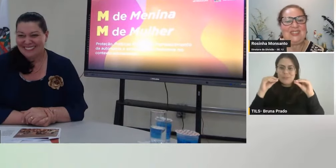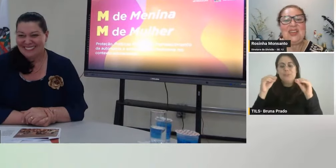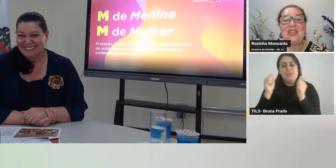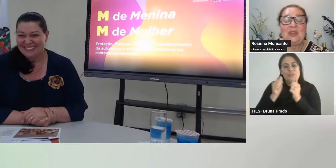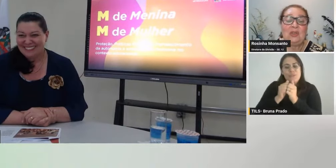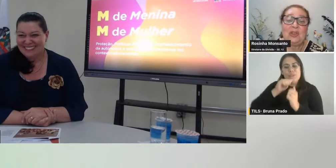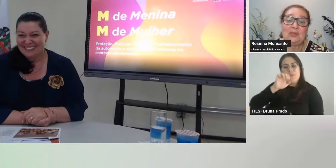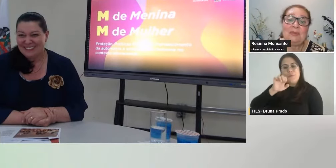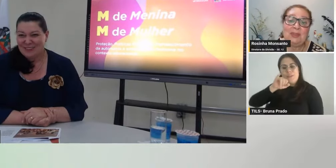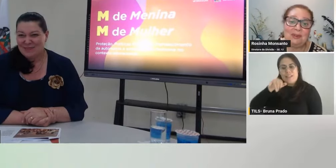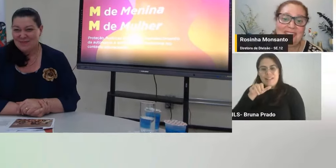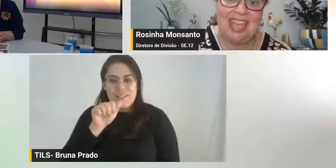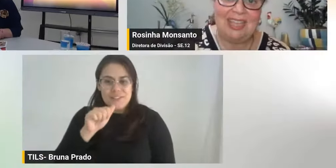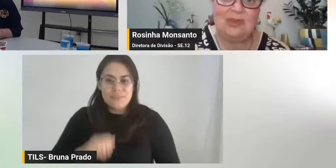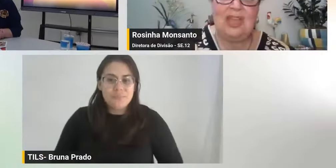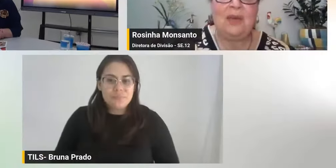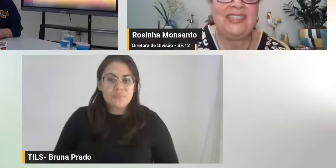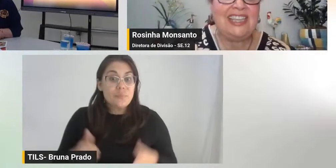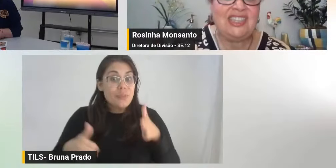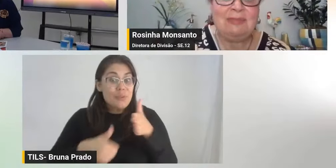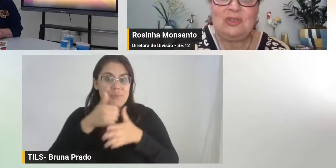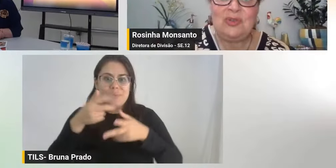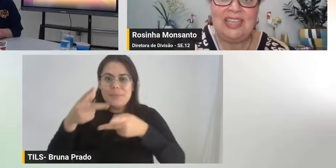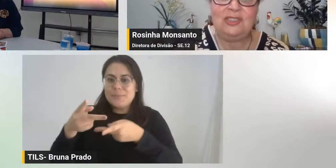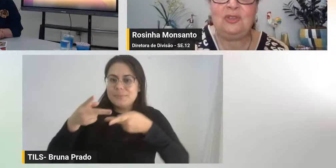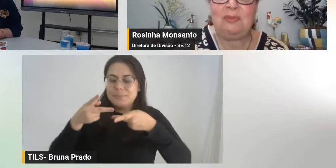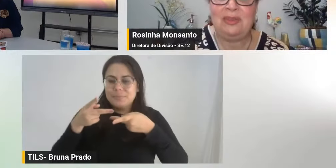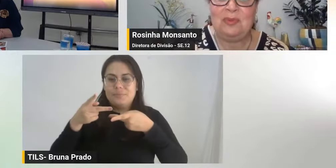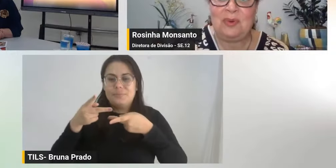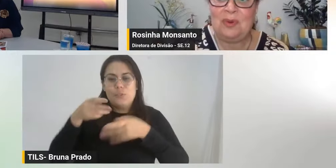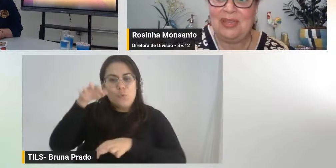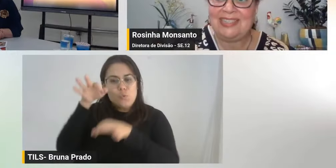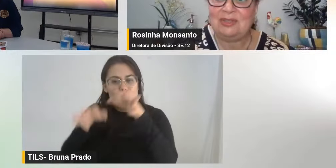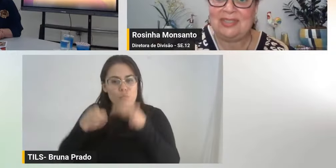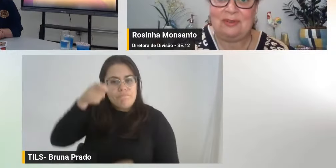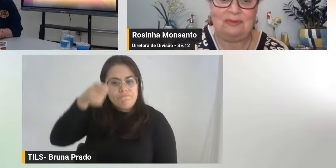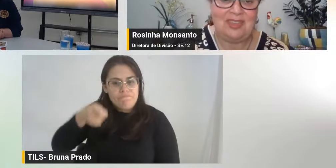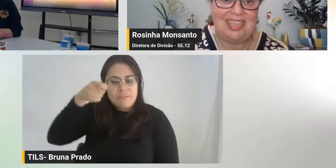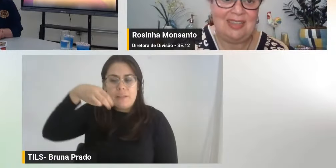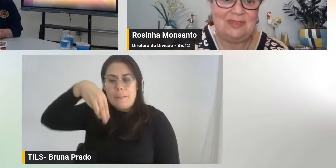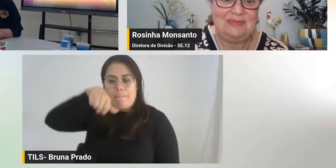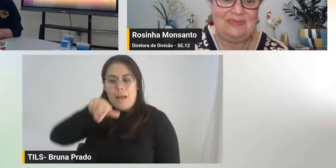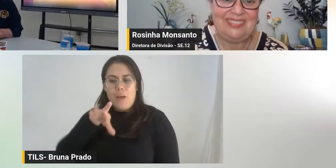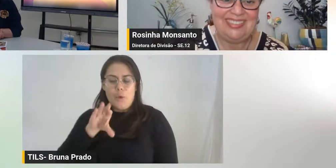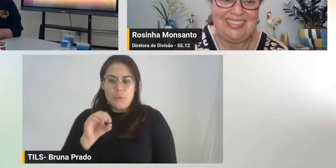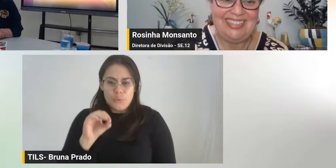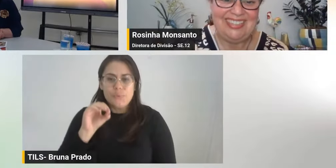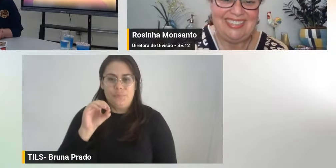Isso. E o nosso primeiro convidado é o excelentíssimo juiz, doutor Mário Rubens Assunção Filho.